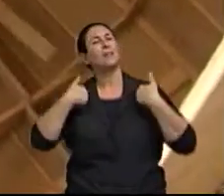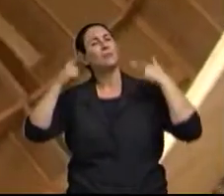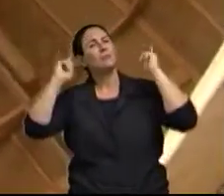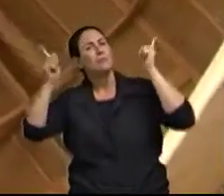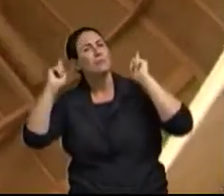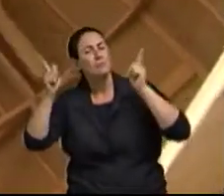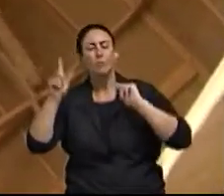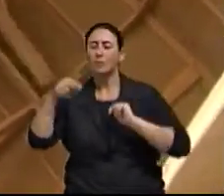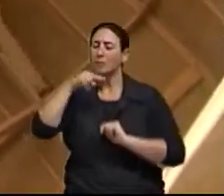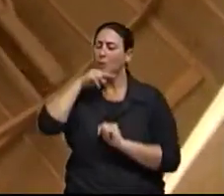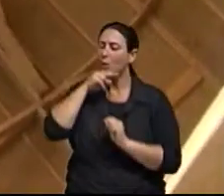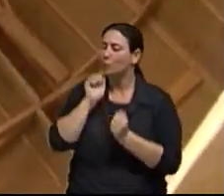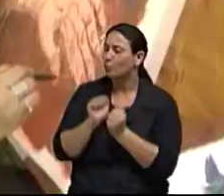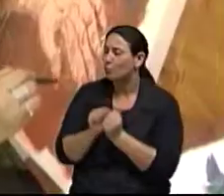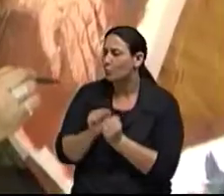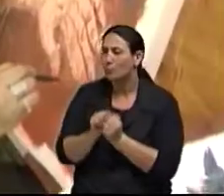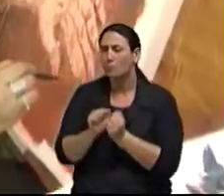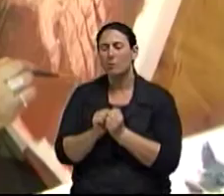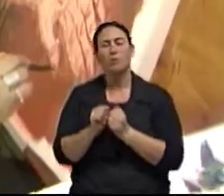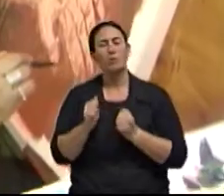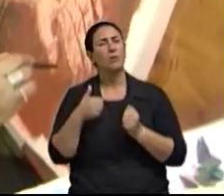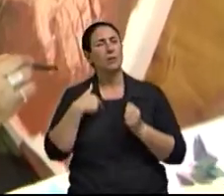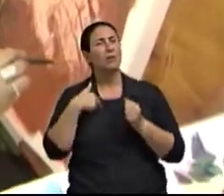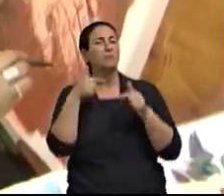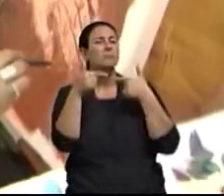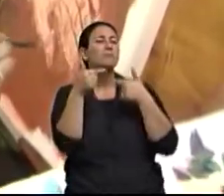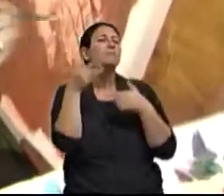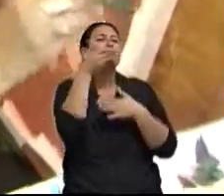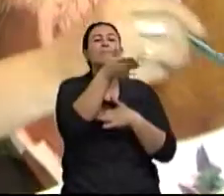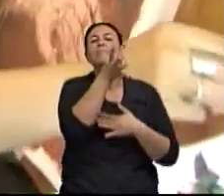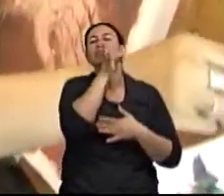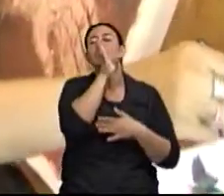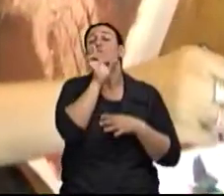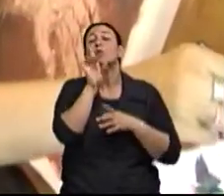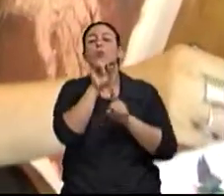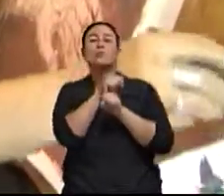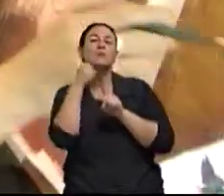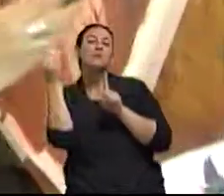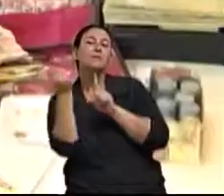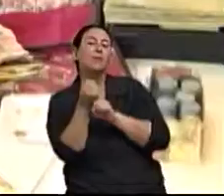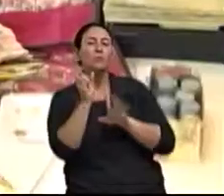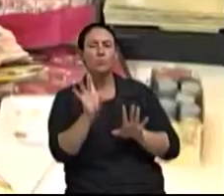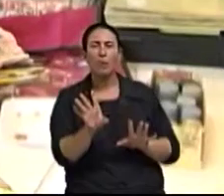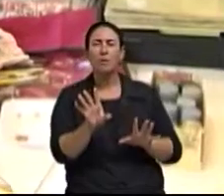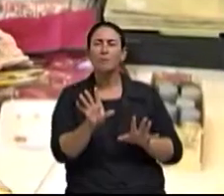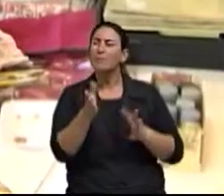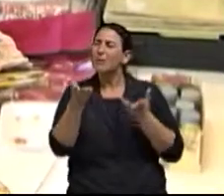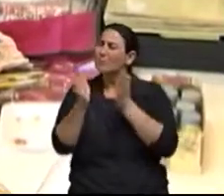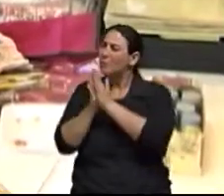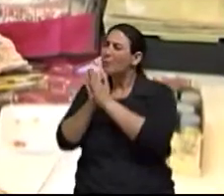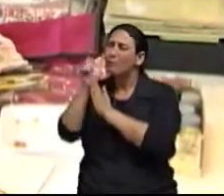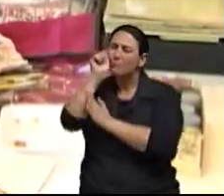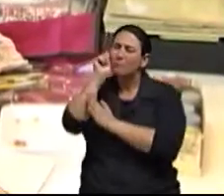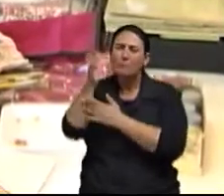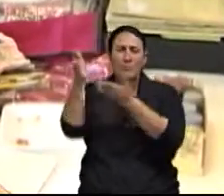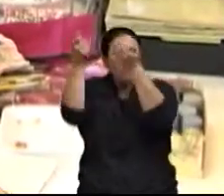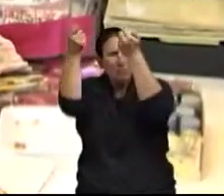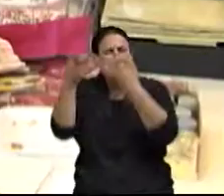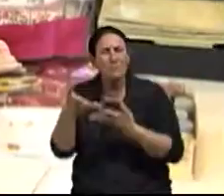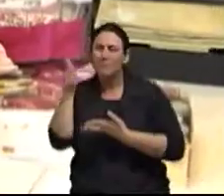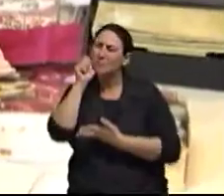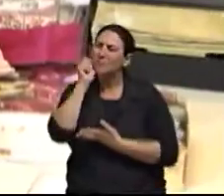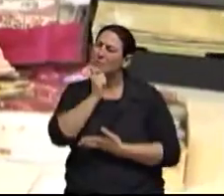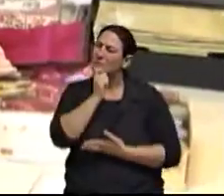em outro serviço, se quisesse, mas não por necessidade. Quer dizer, eu queria que a professora Carla me pegasse exatamente isso, assim, essa